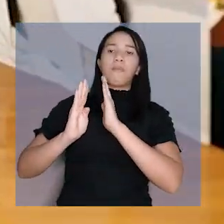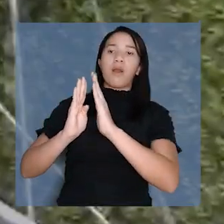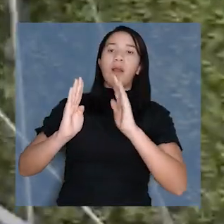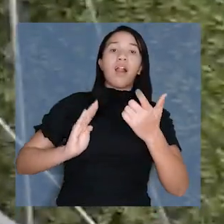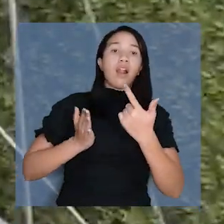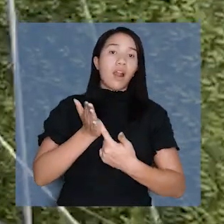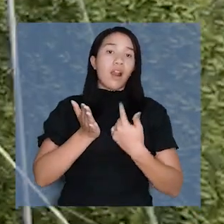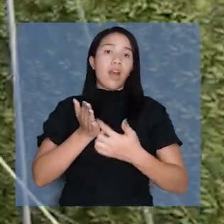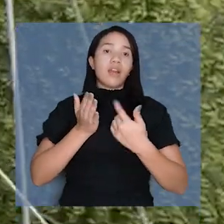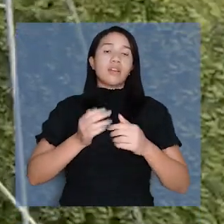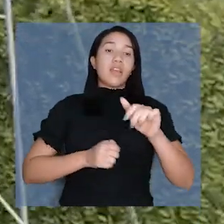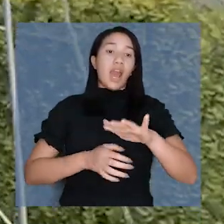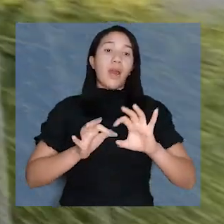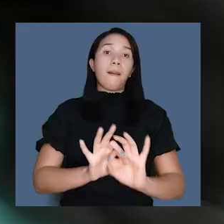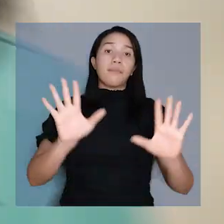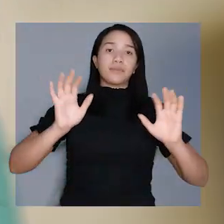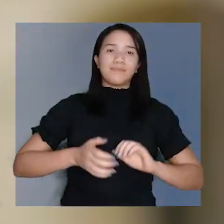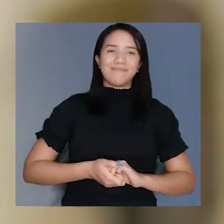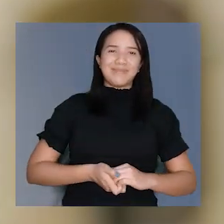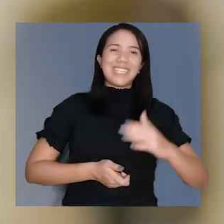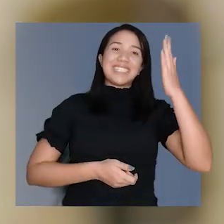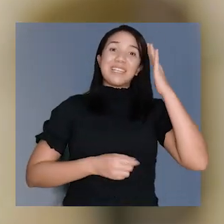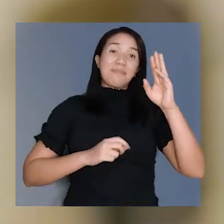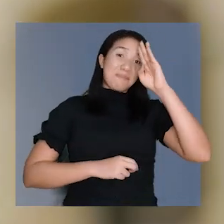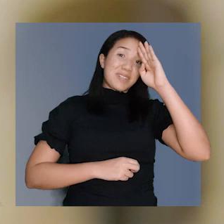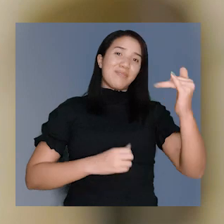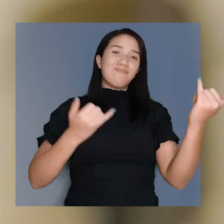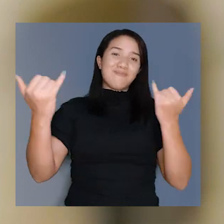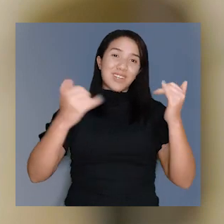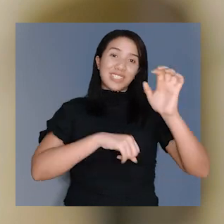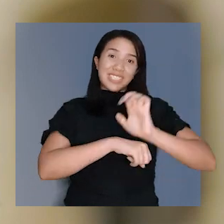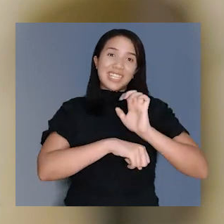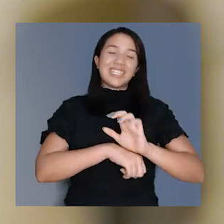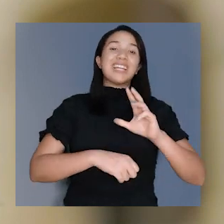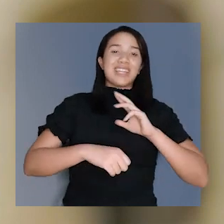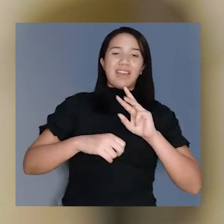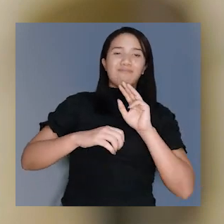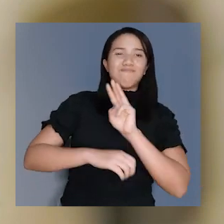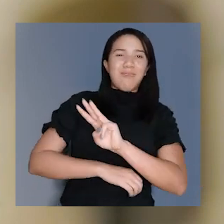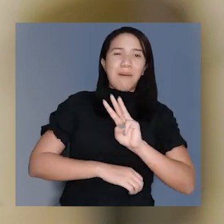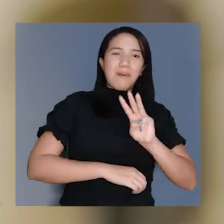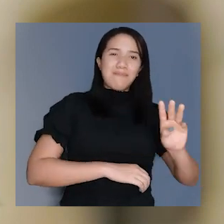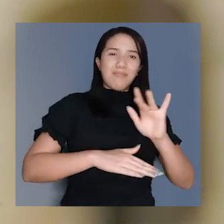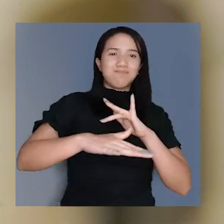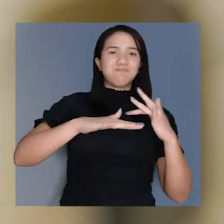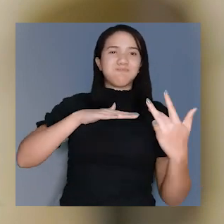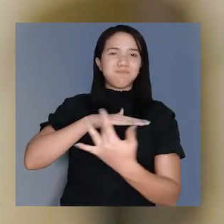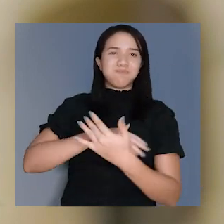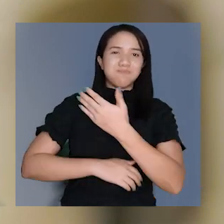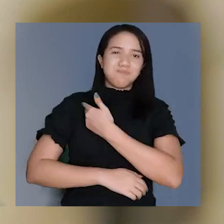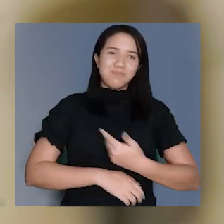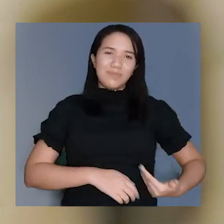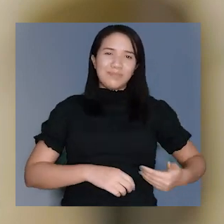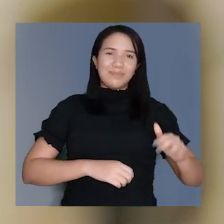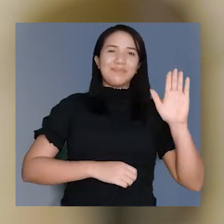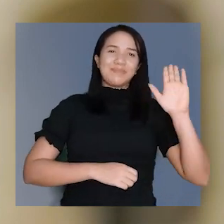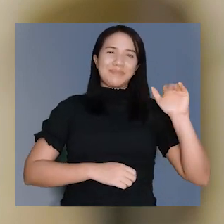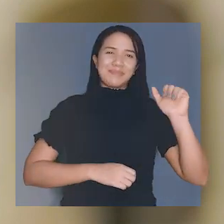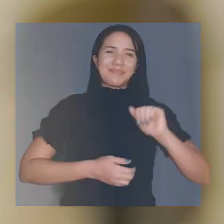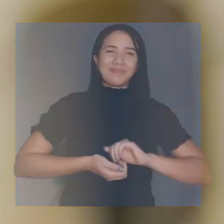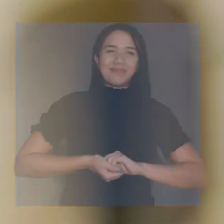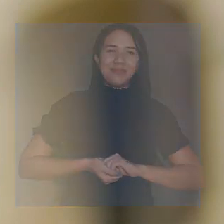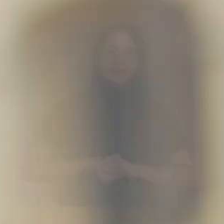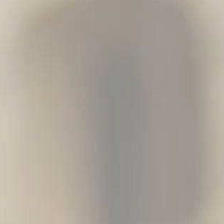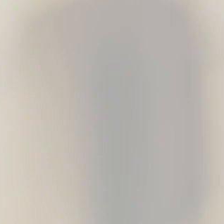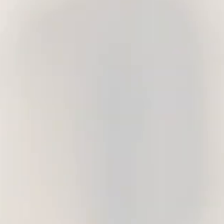biblioteca e área ao ar livre. Fique por dentro das notícias do Estado. Acesse o portal Agência Pará e as redes sociais do governo.